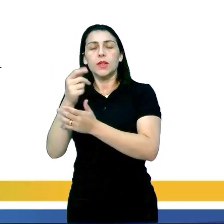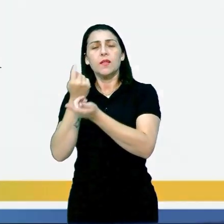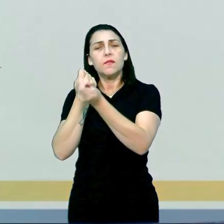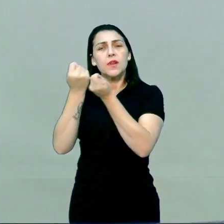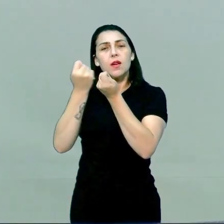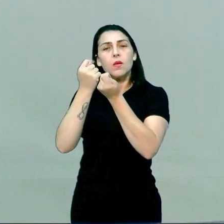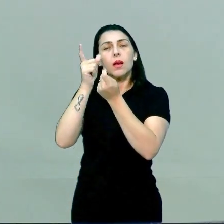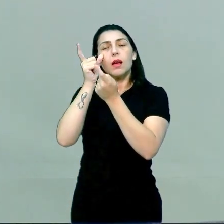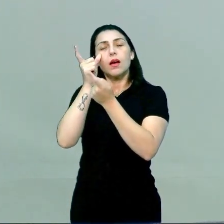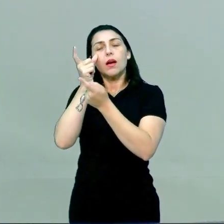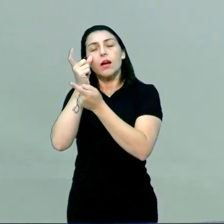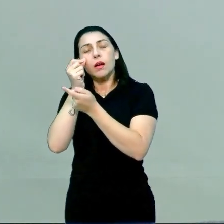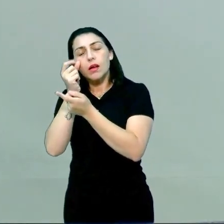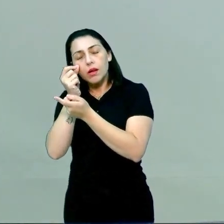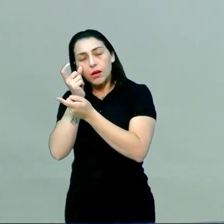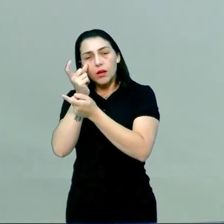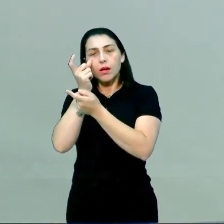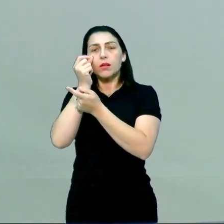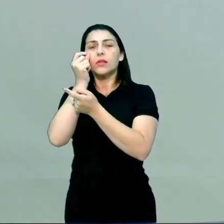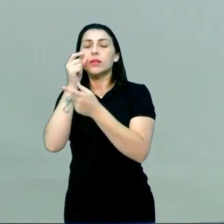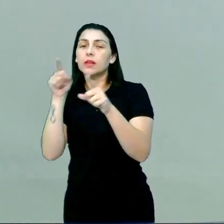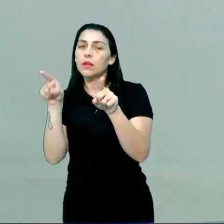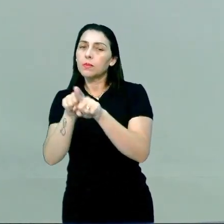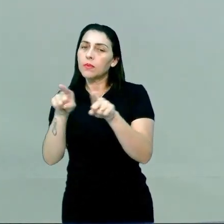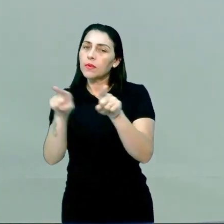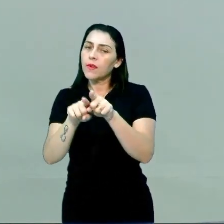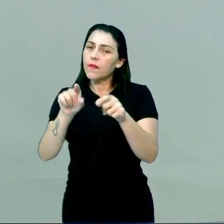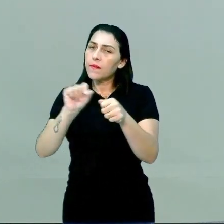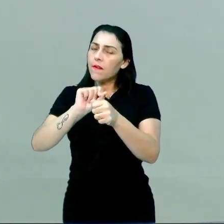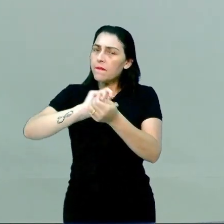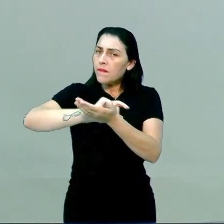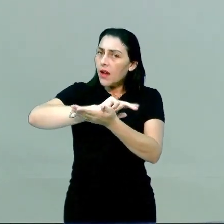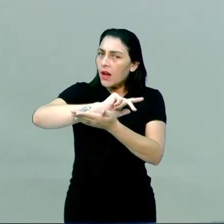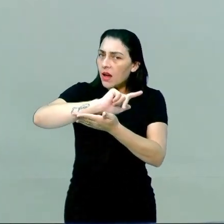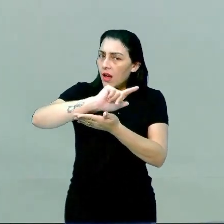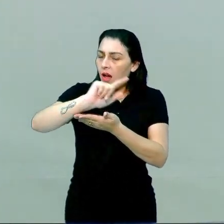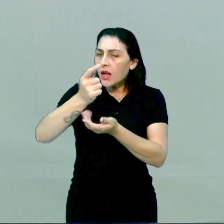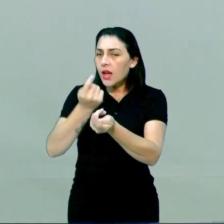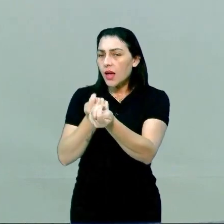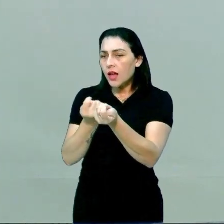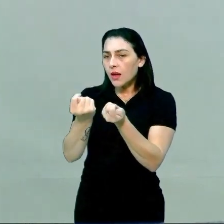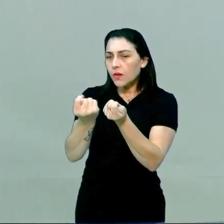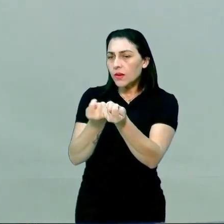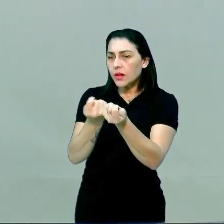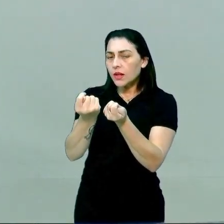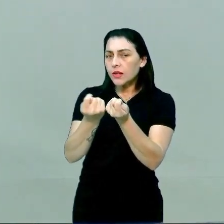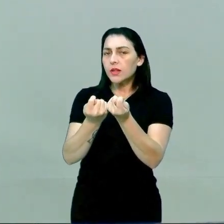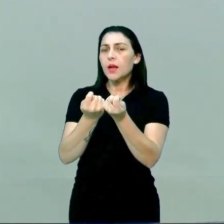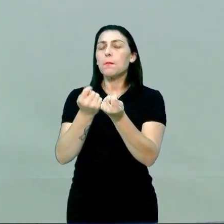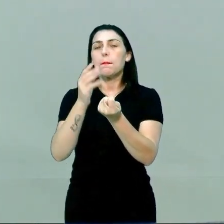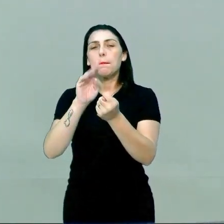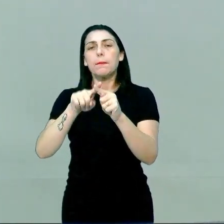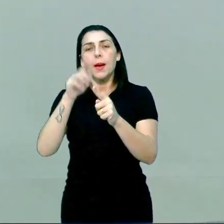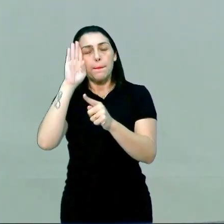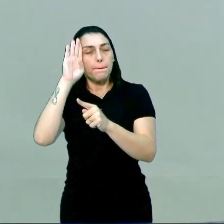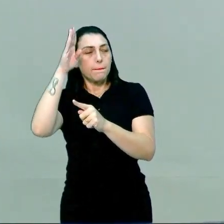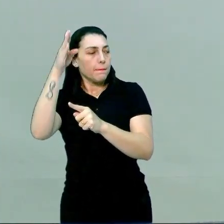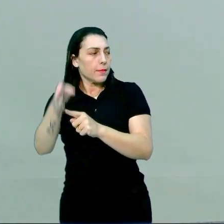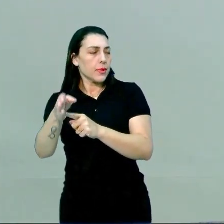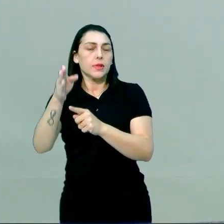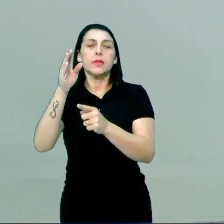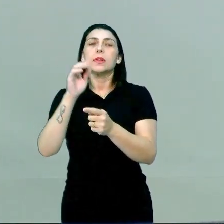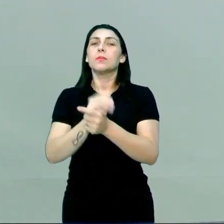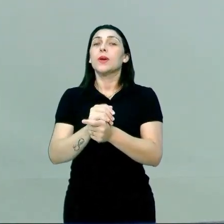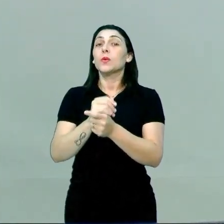o sono. Pessoal, essa glândula também, ela vai realizar várias regulações dentro do nosso corpo, mas a principal dela